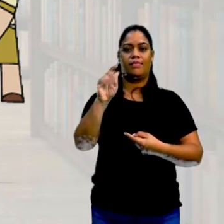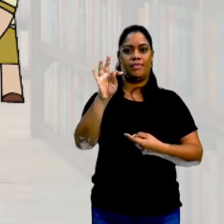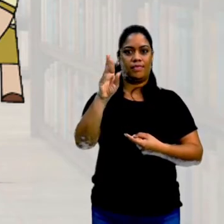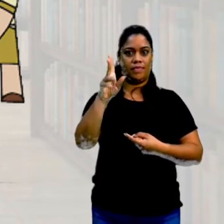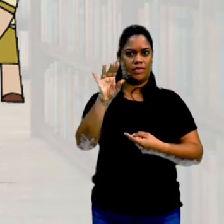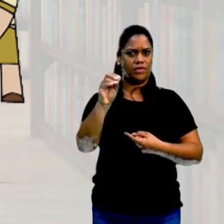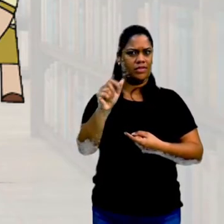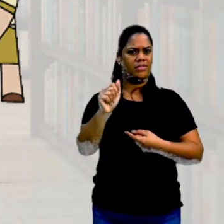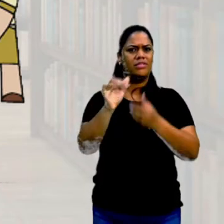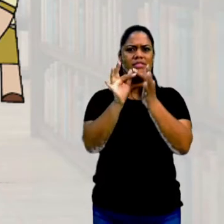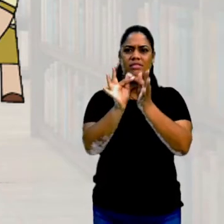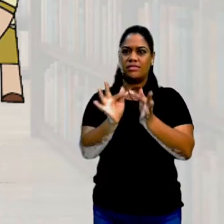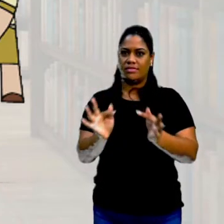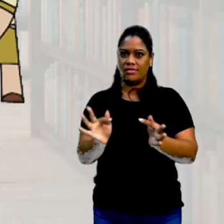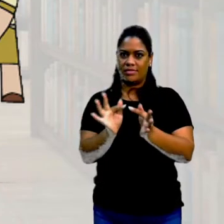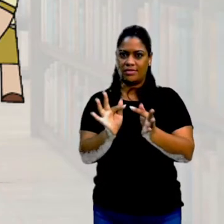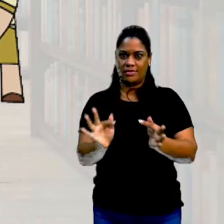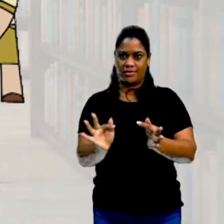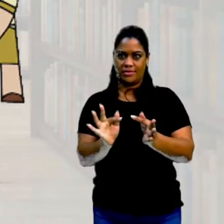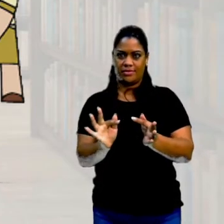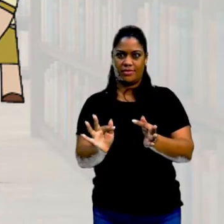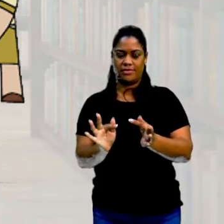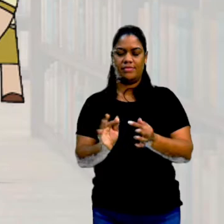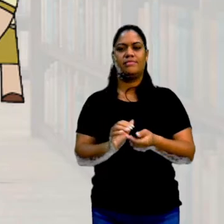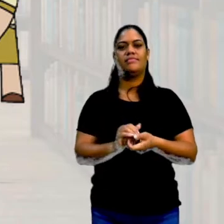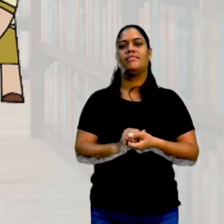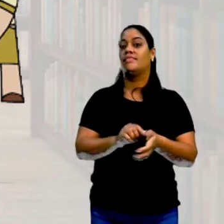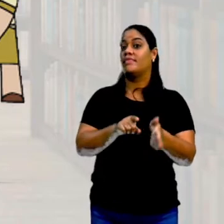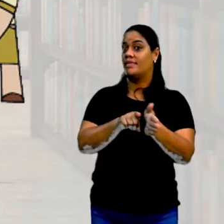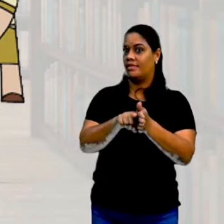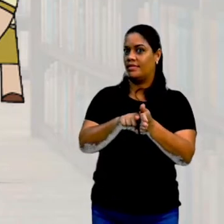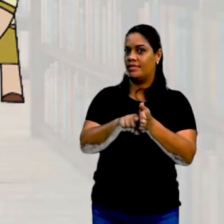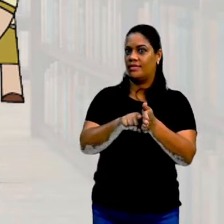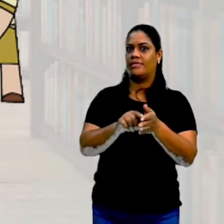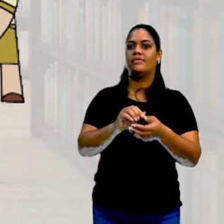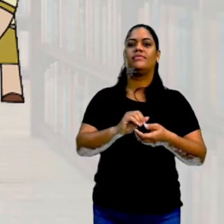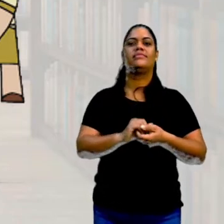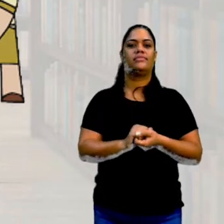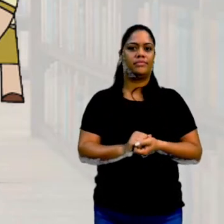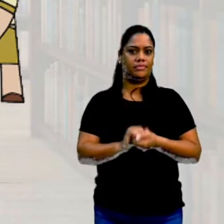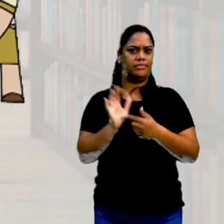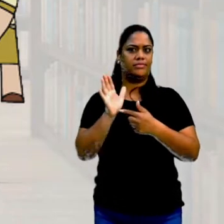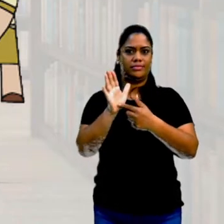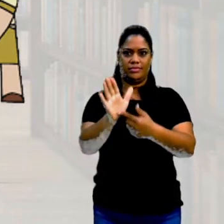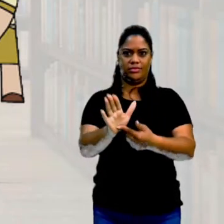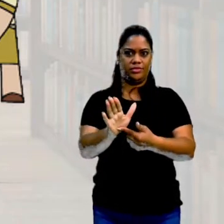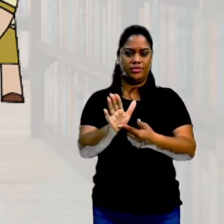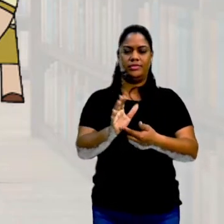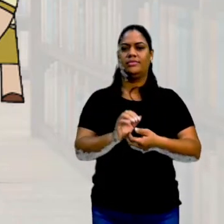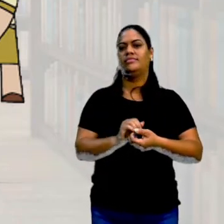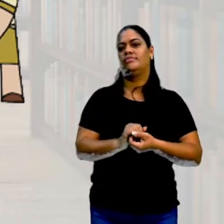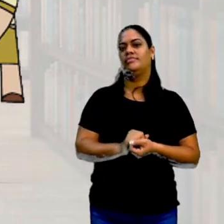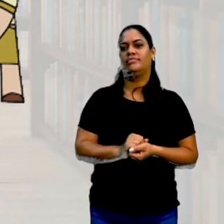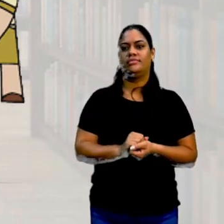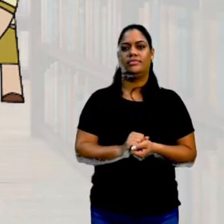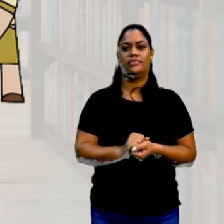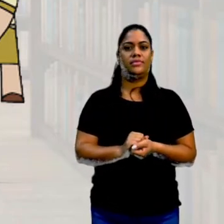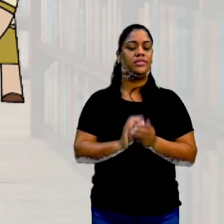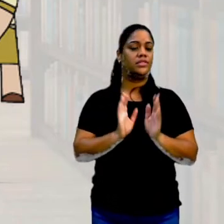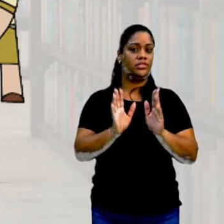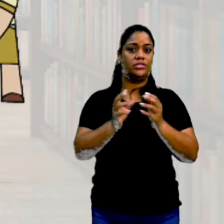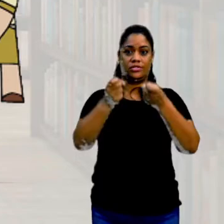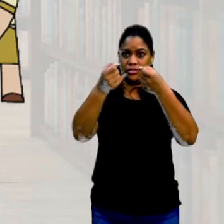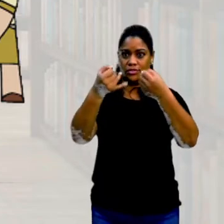está certo? Em que consiste essa pesquisa através de uma amostra aleatória? A aleatória, já vem